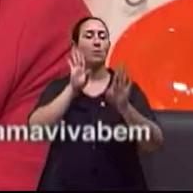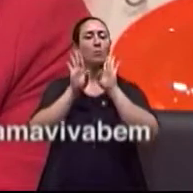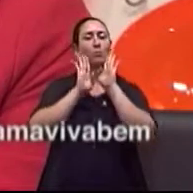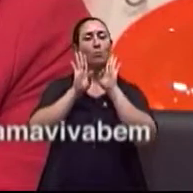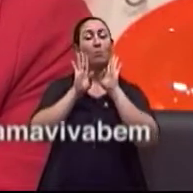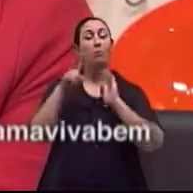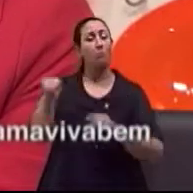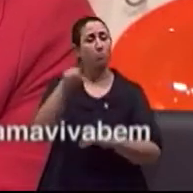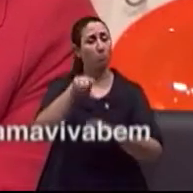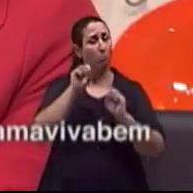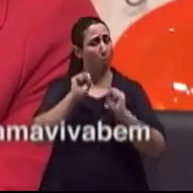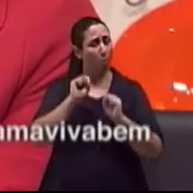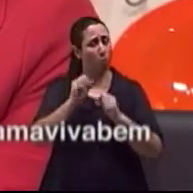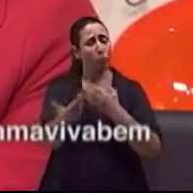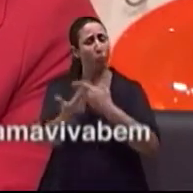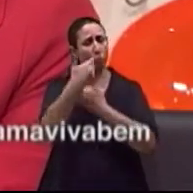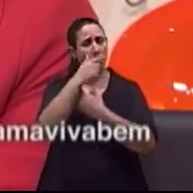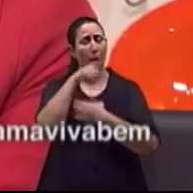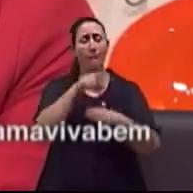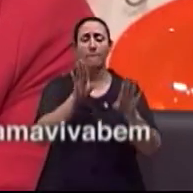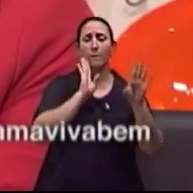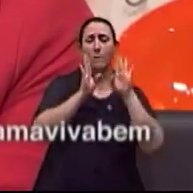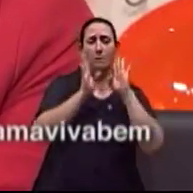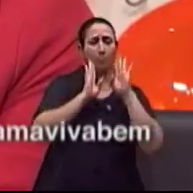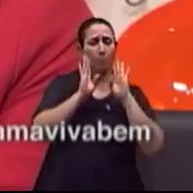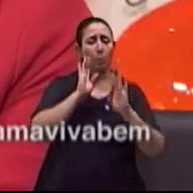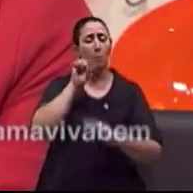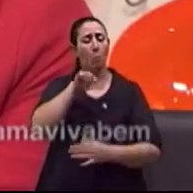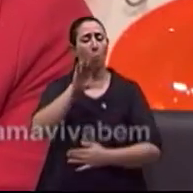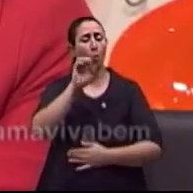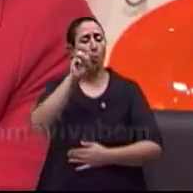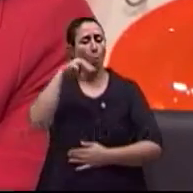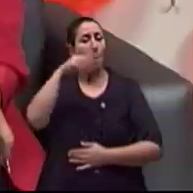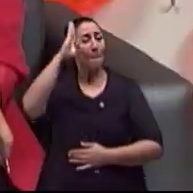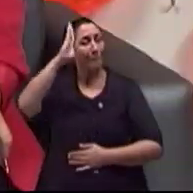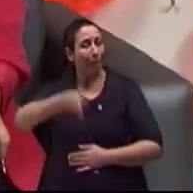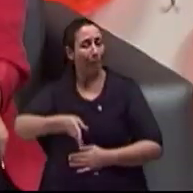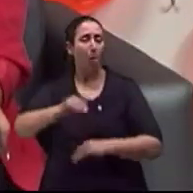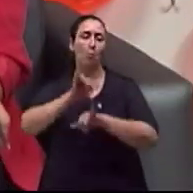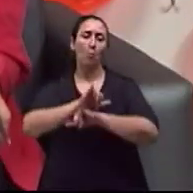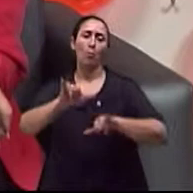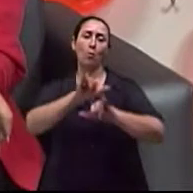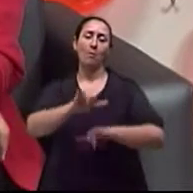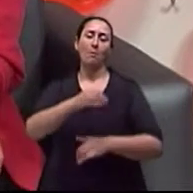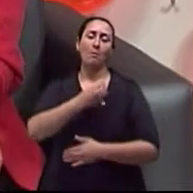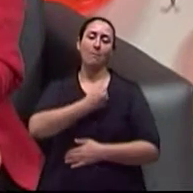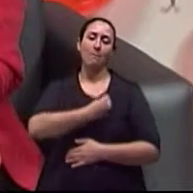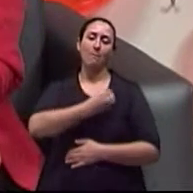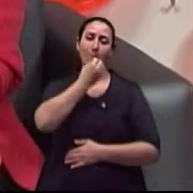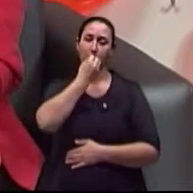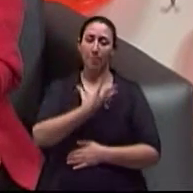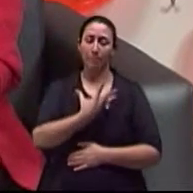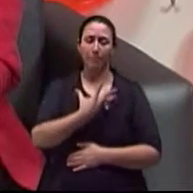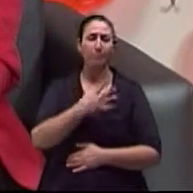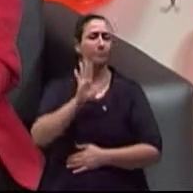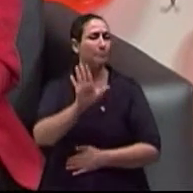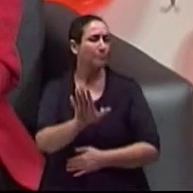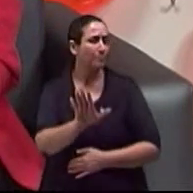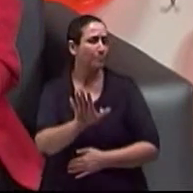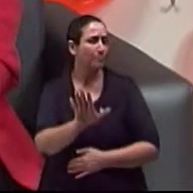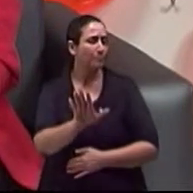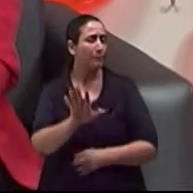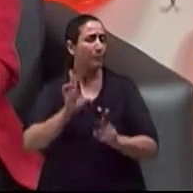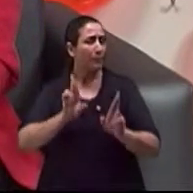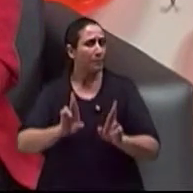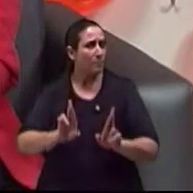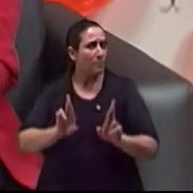facebook.com barra programa Viva Bem A esperança é algo com penas